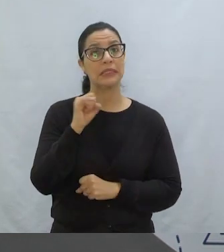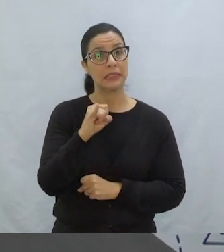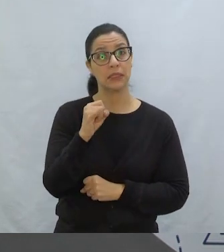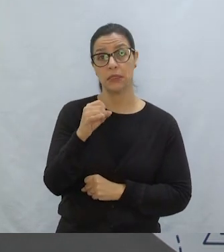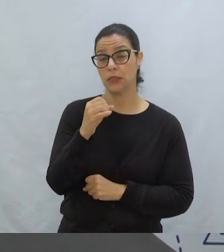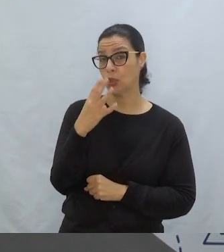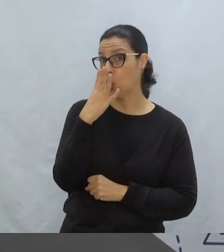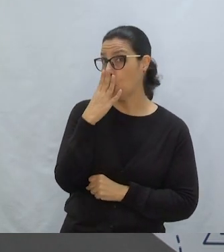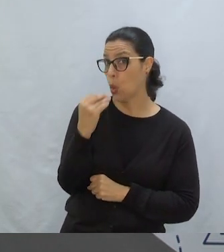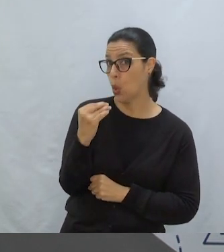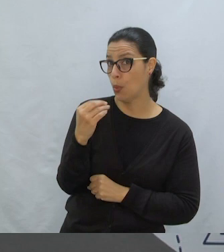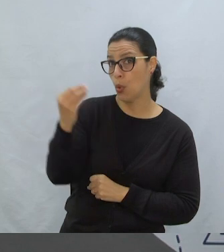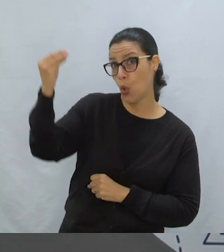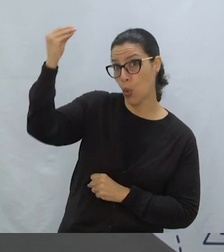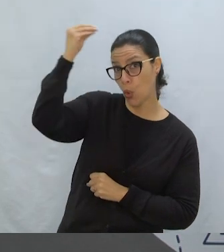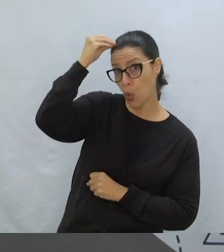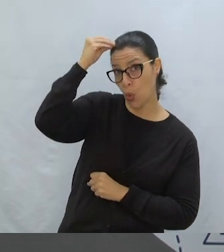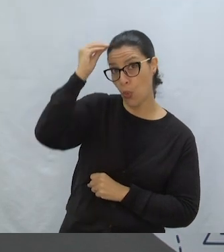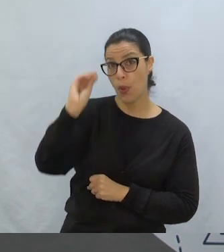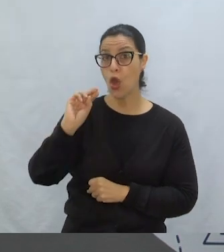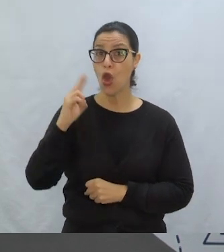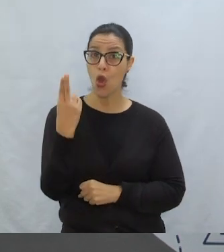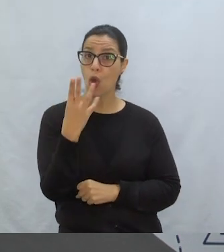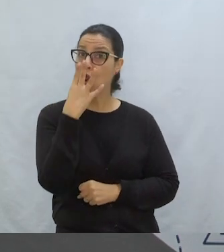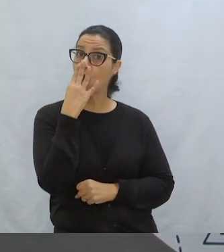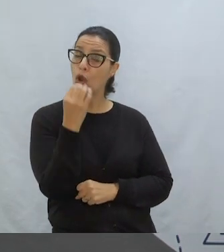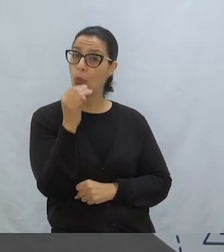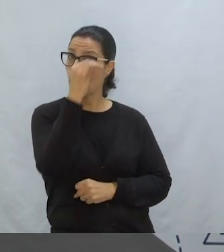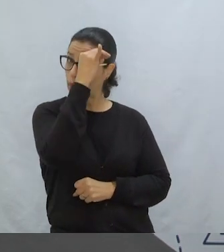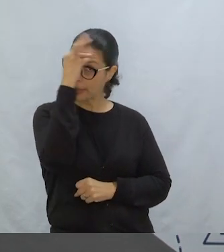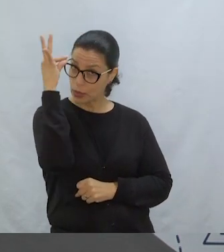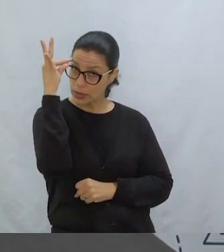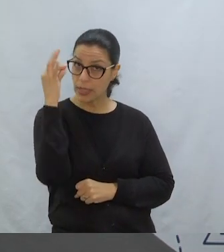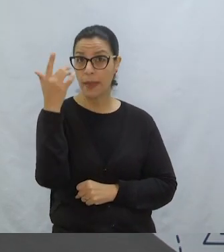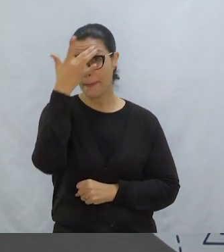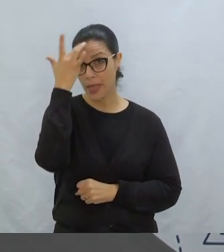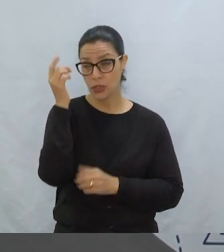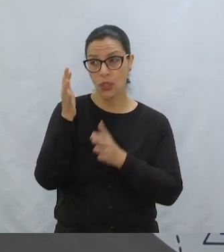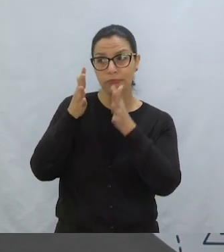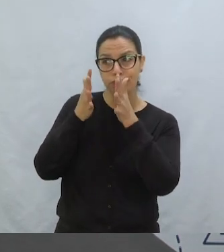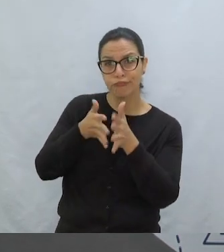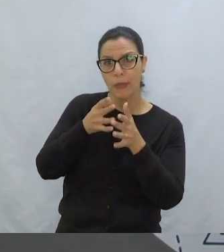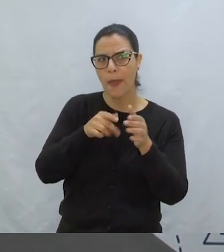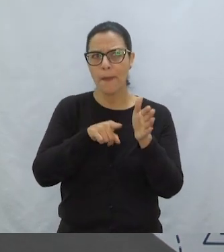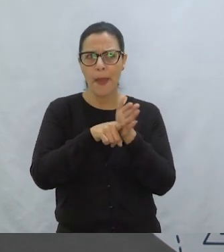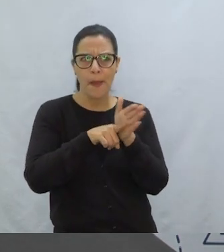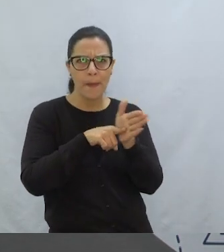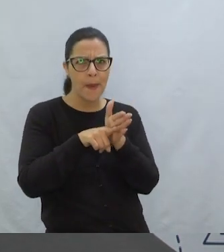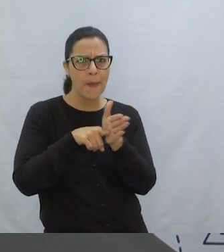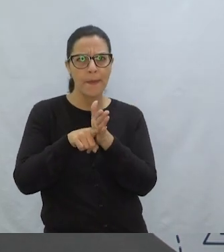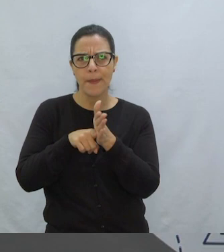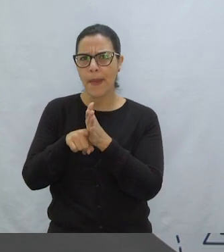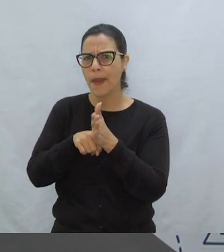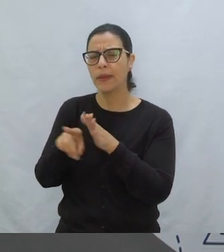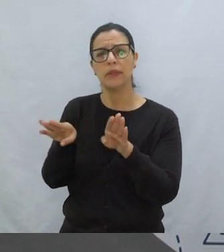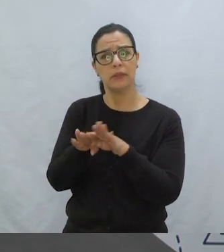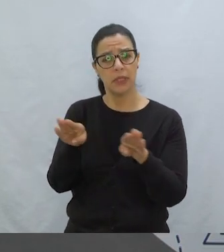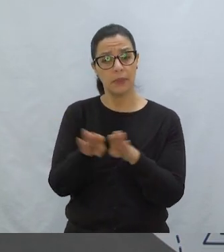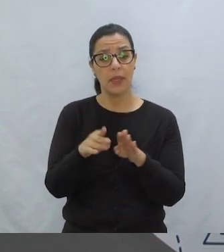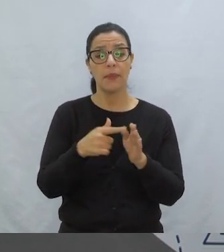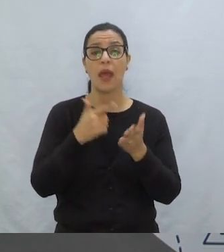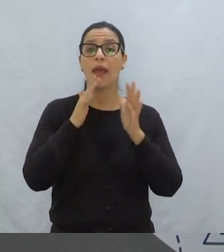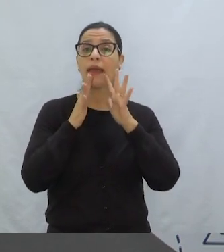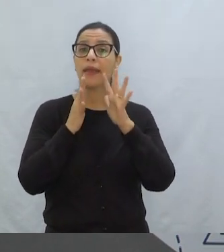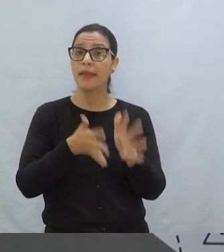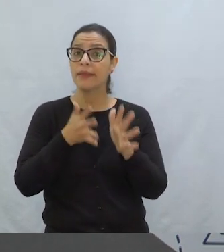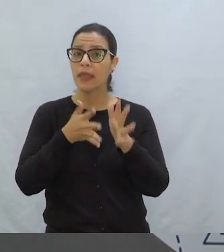o lobo é culpado ou inocente. Nós enviamos repórteres para fazer A cobertura dessa matéria.